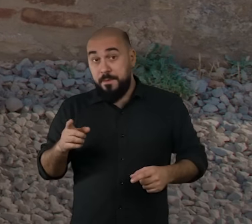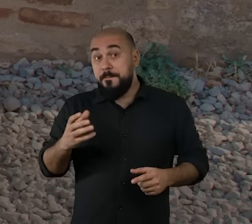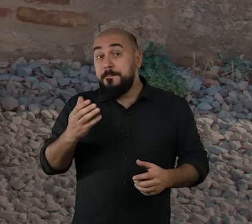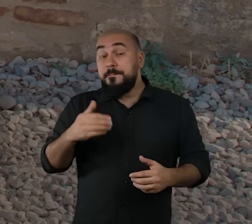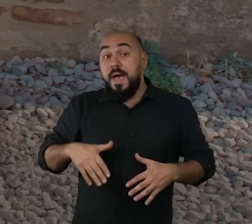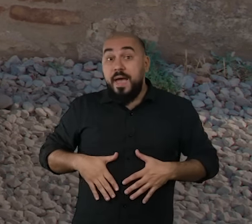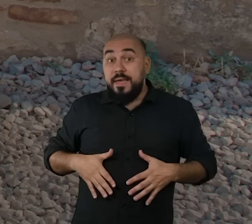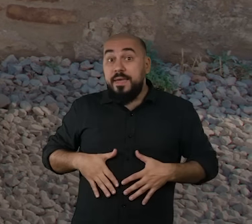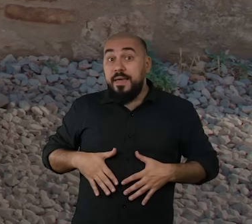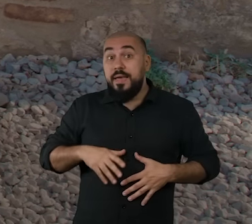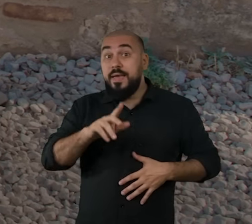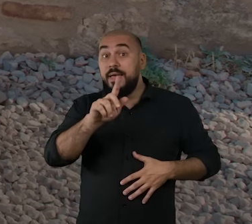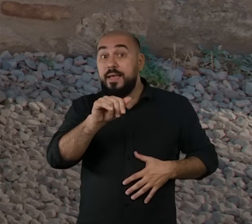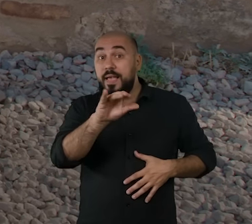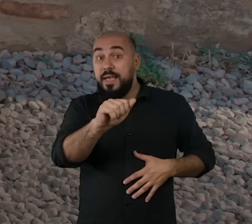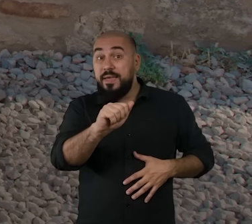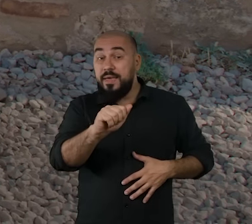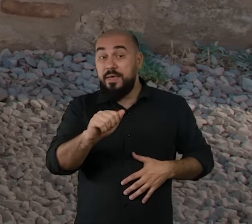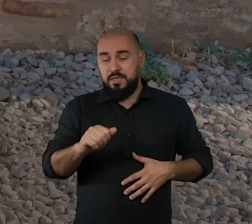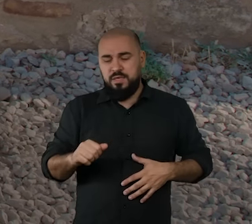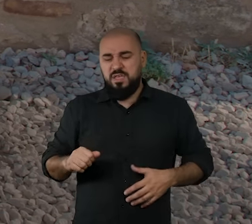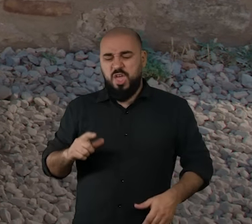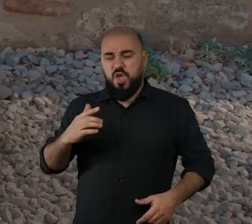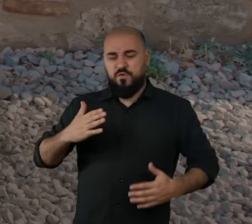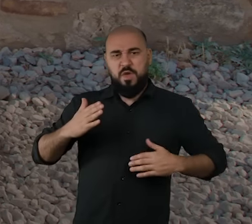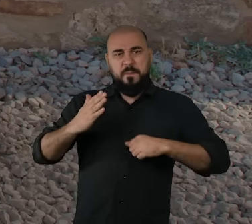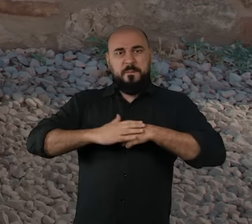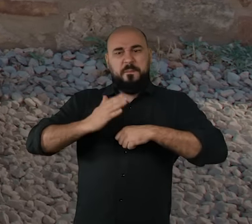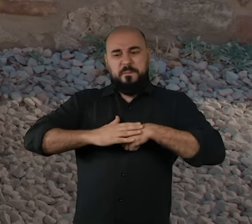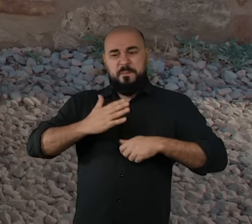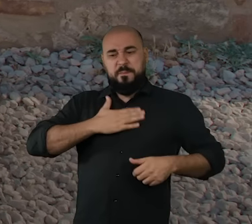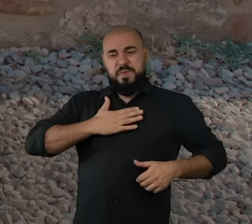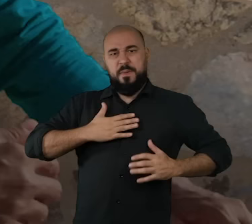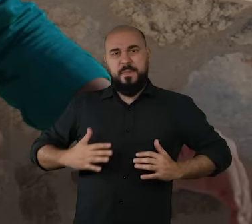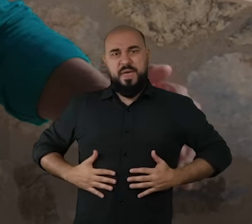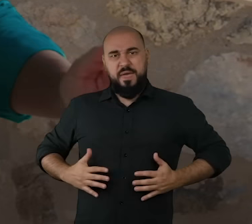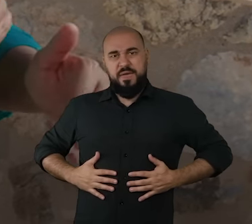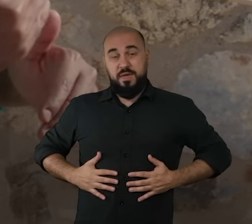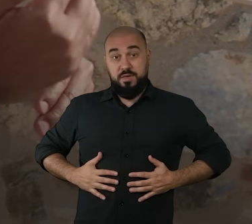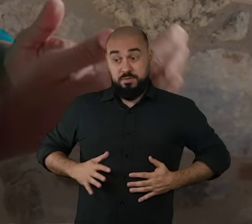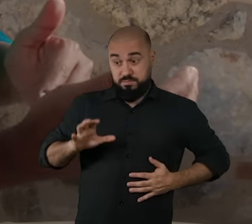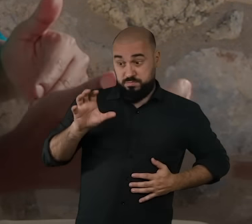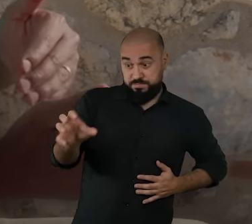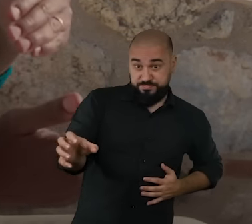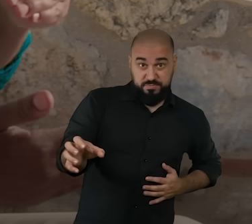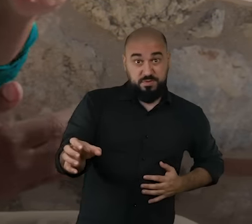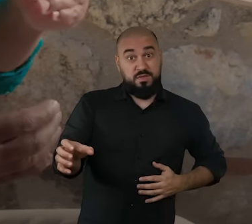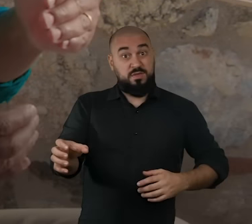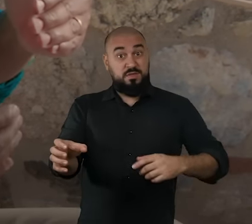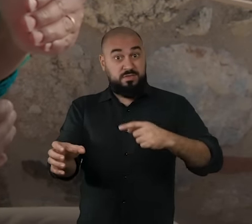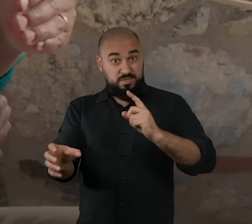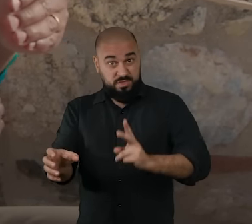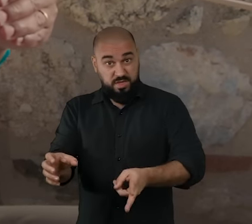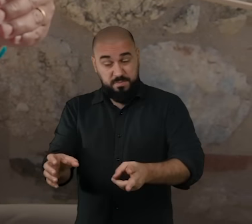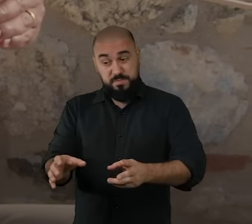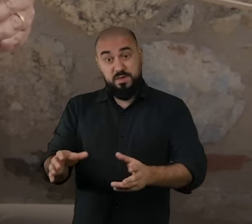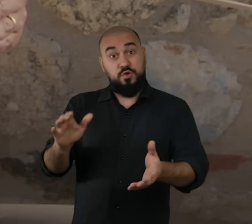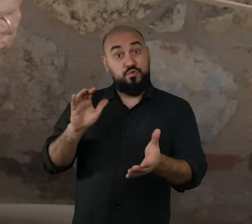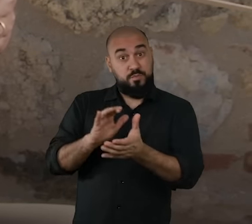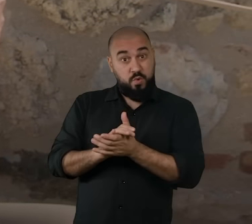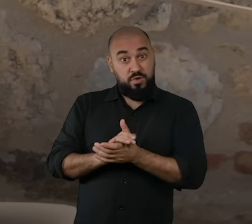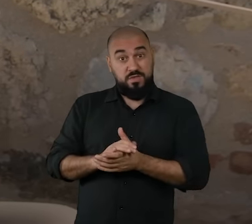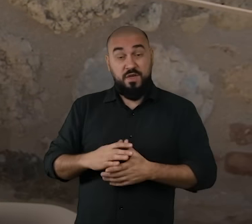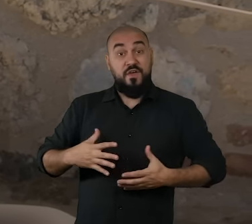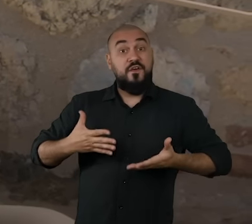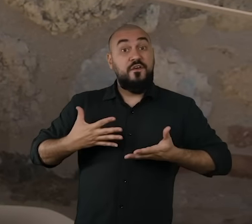Gaia, ele pensou, eu esconderei os filhos em minha própria barriga. E cada vez que a sua esposa, Réa,